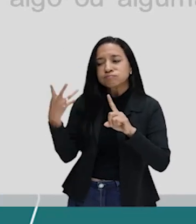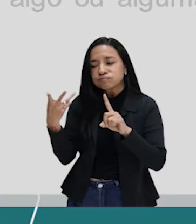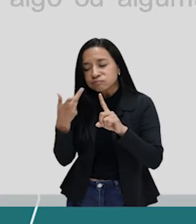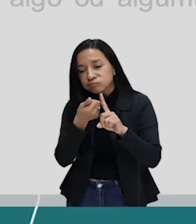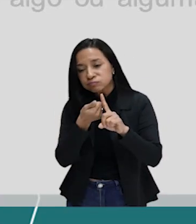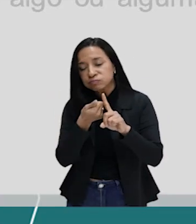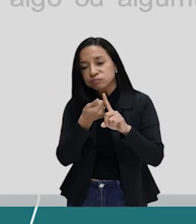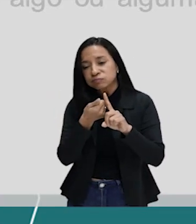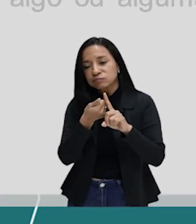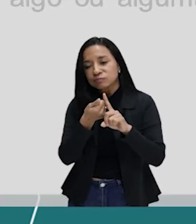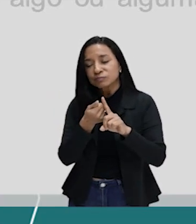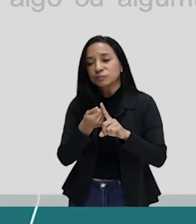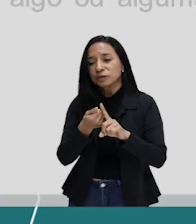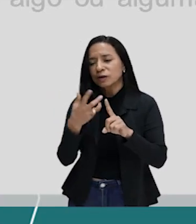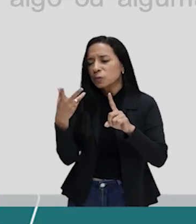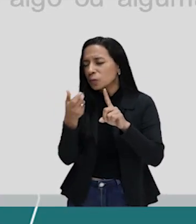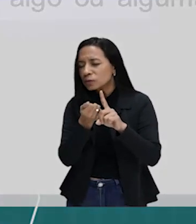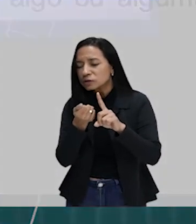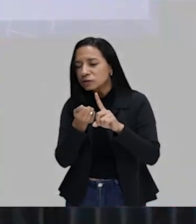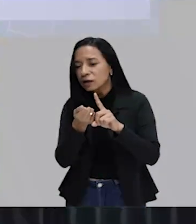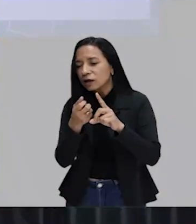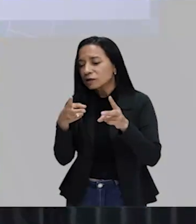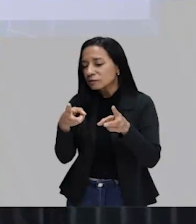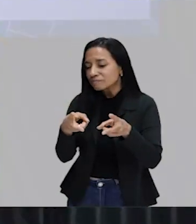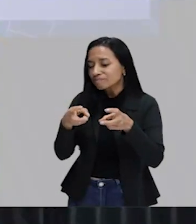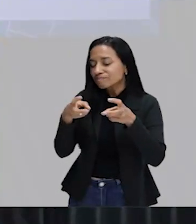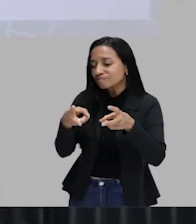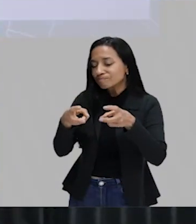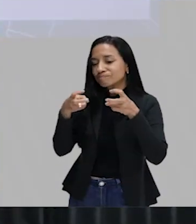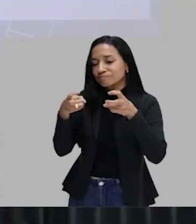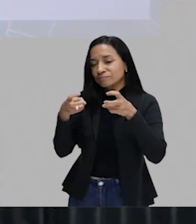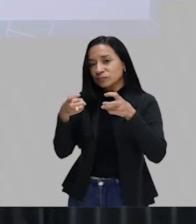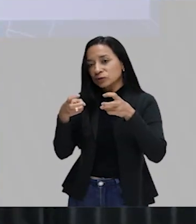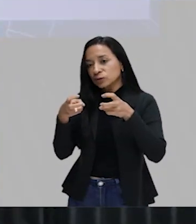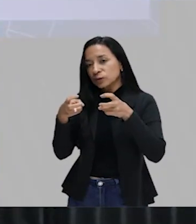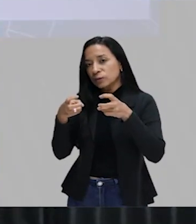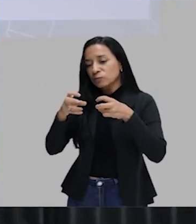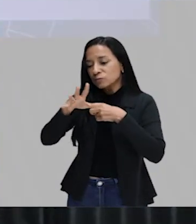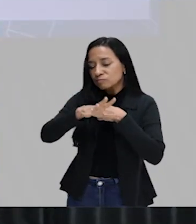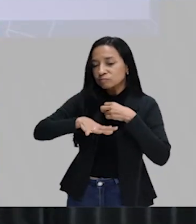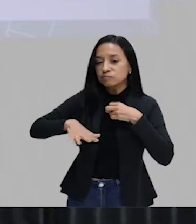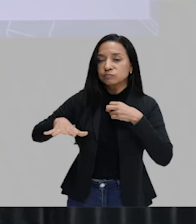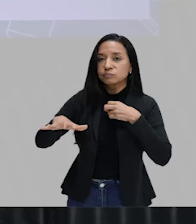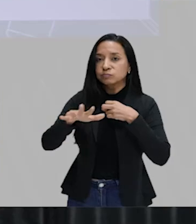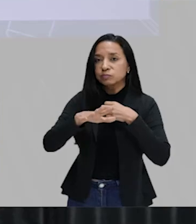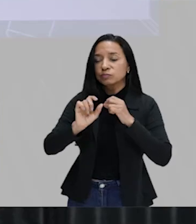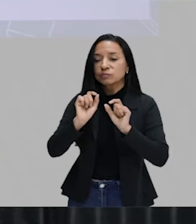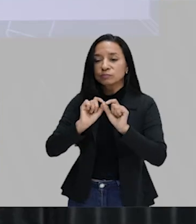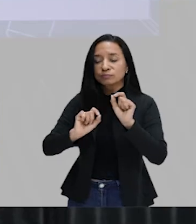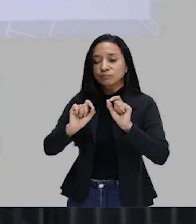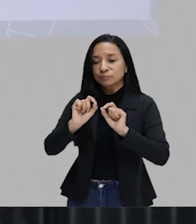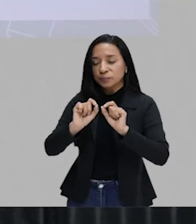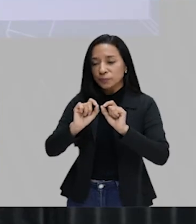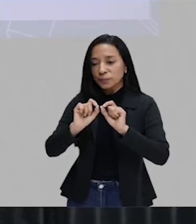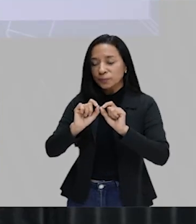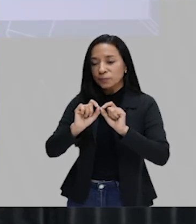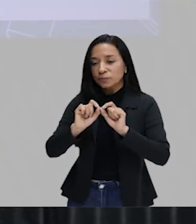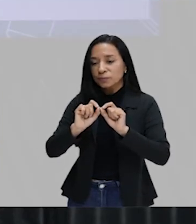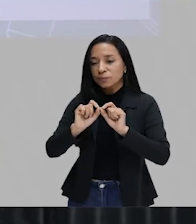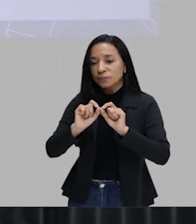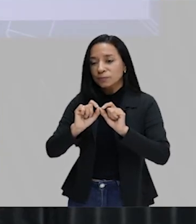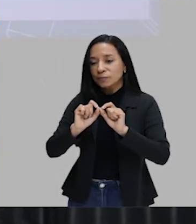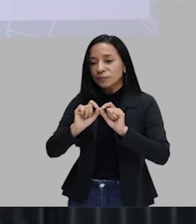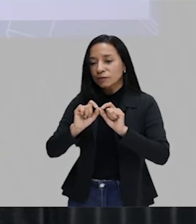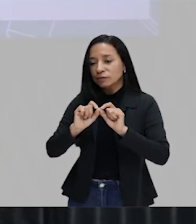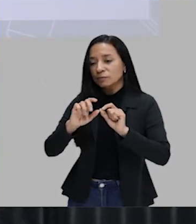conquistada, seduzida por essa onda aí de